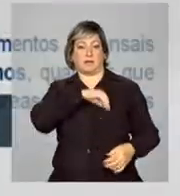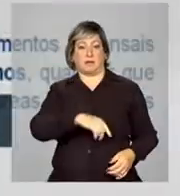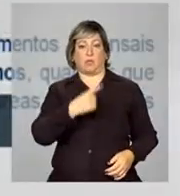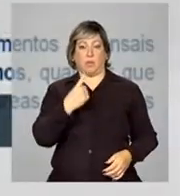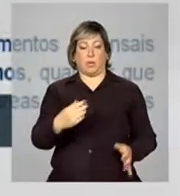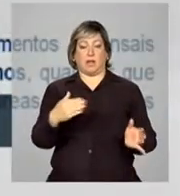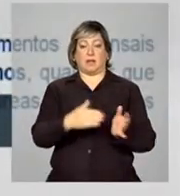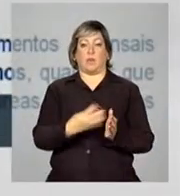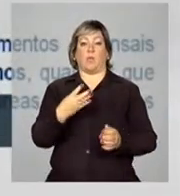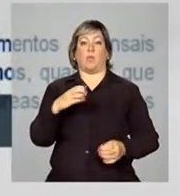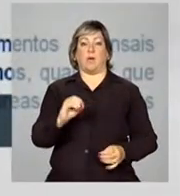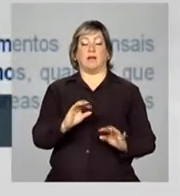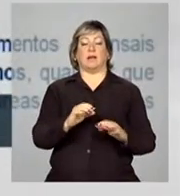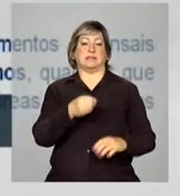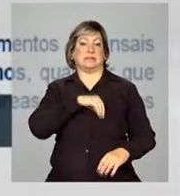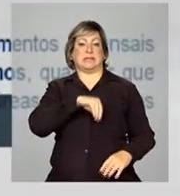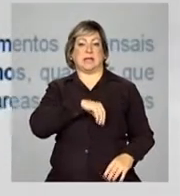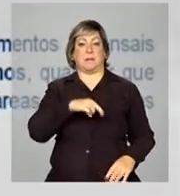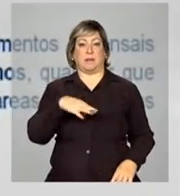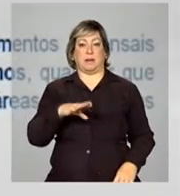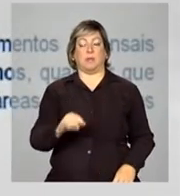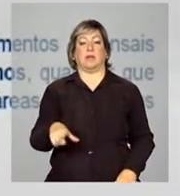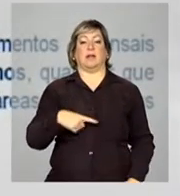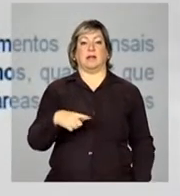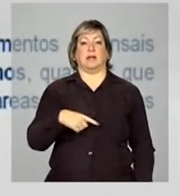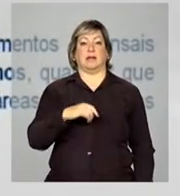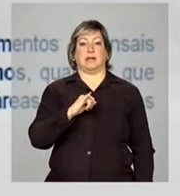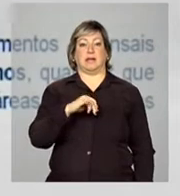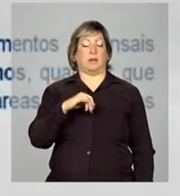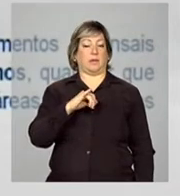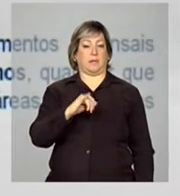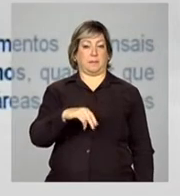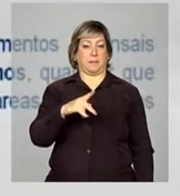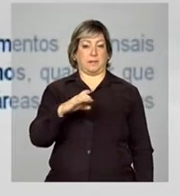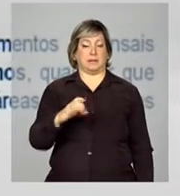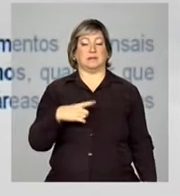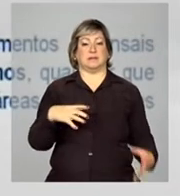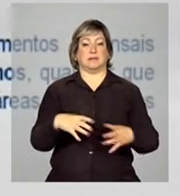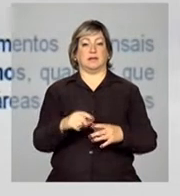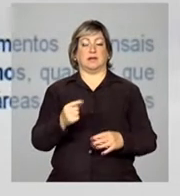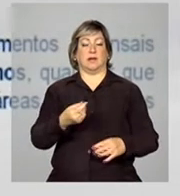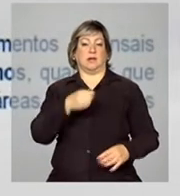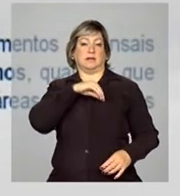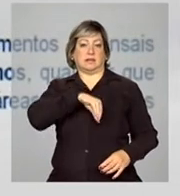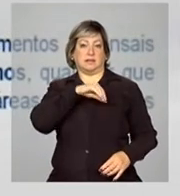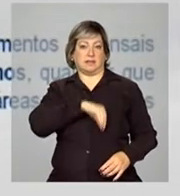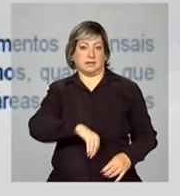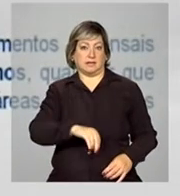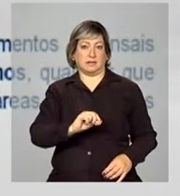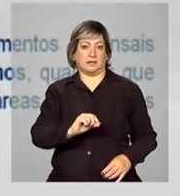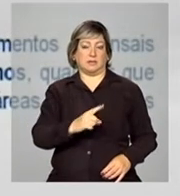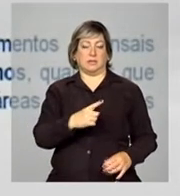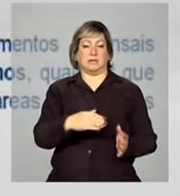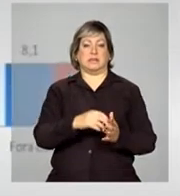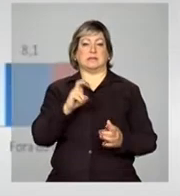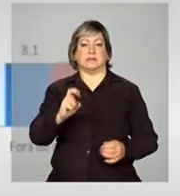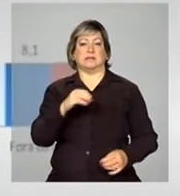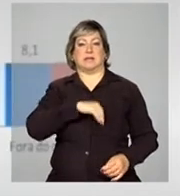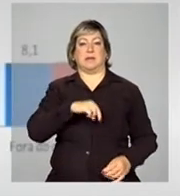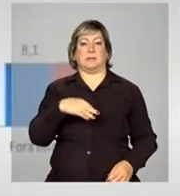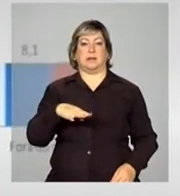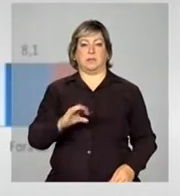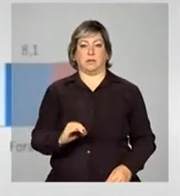mínimos, enquanto que o NPC é de famílias que recebem entre 1 e 5 salários mínimos. E, como resultado